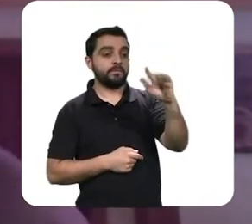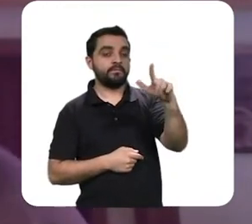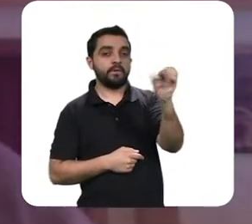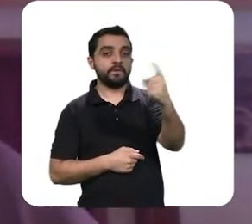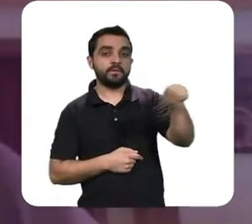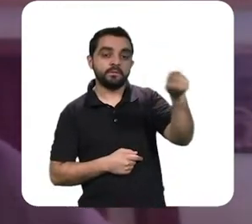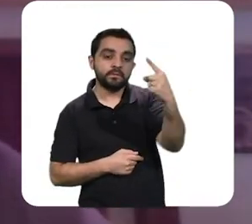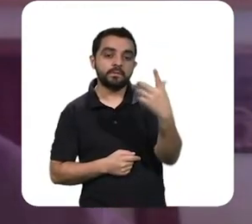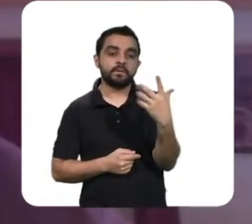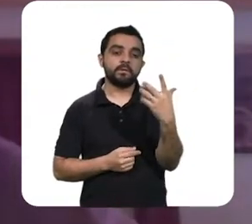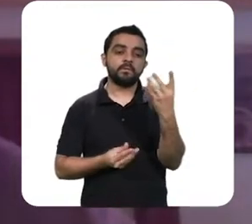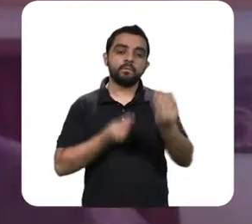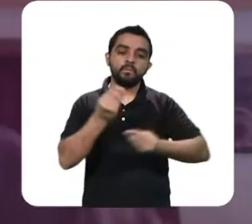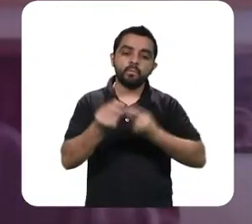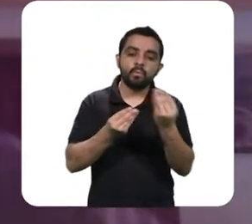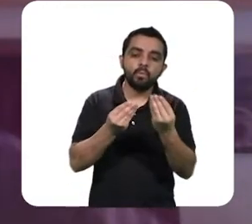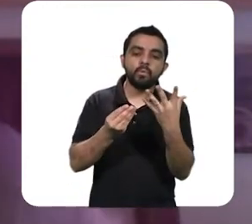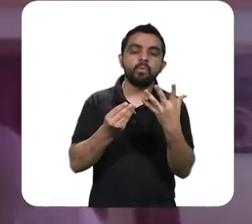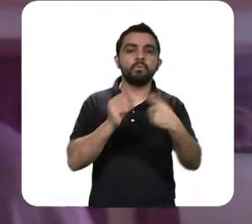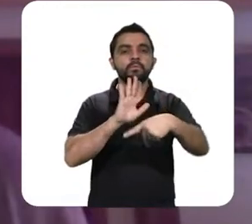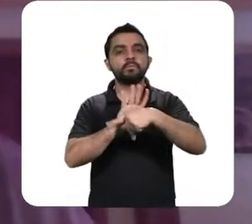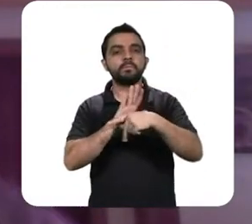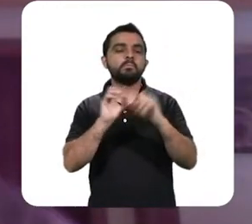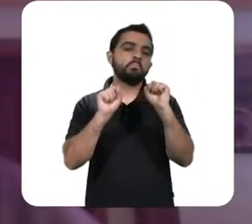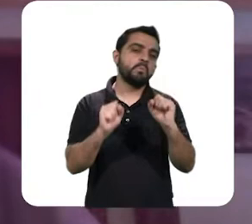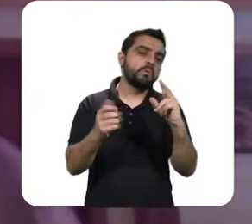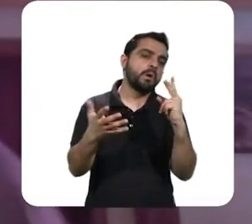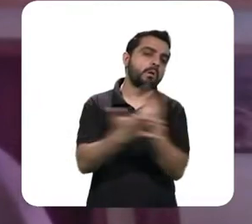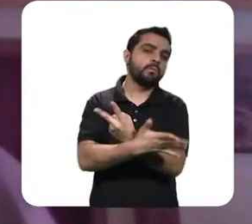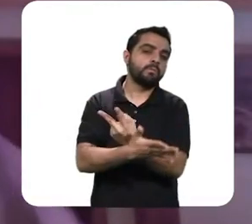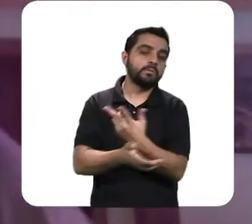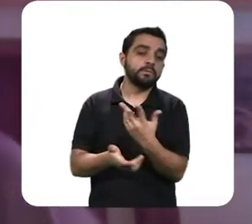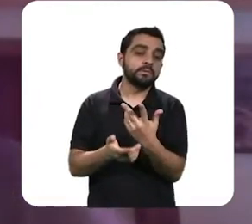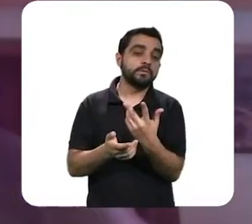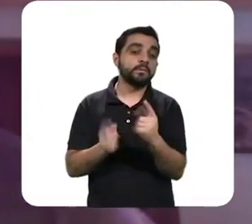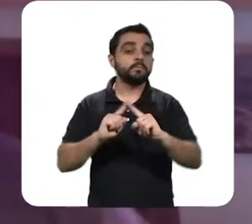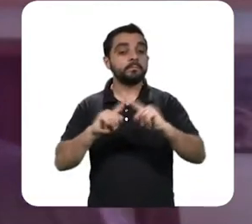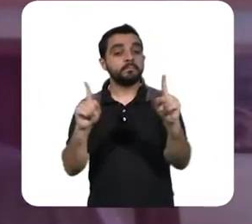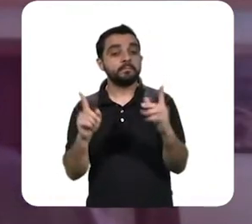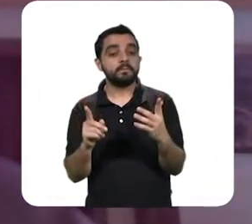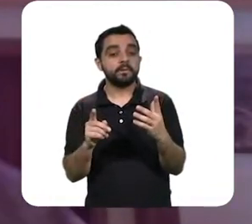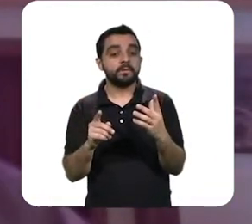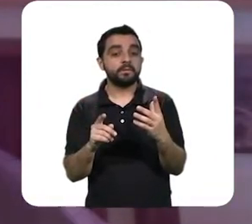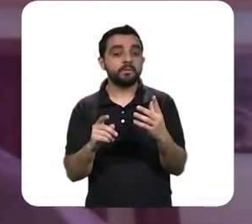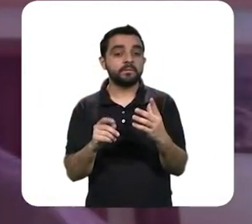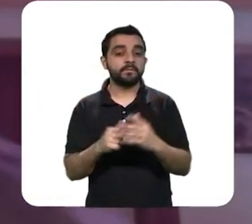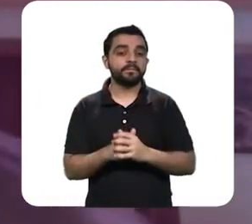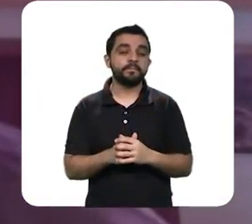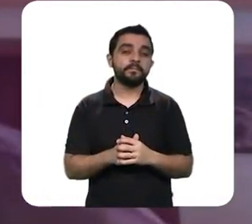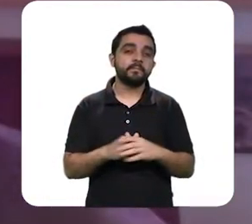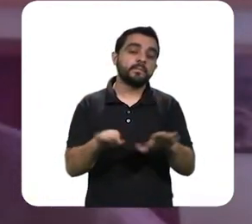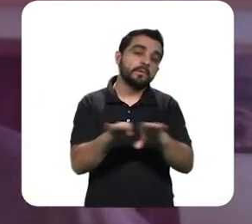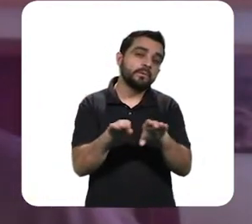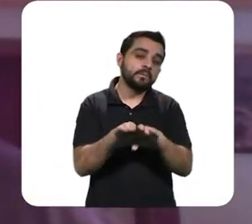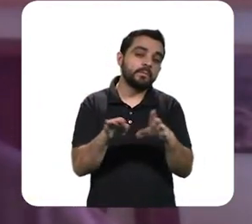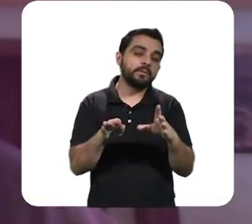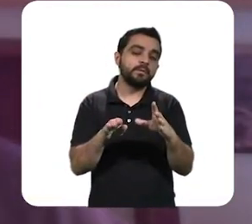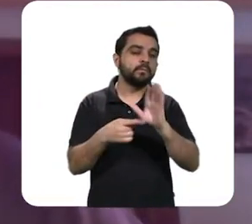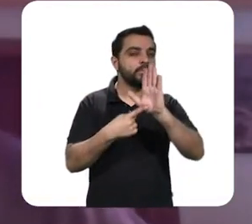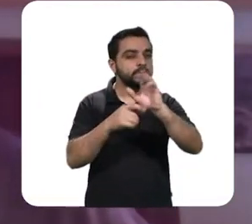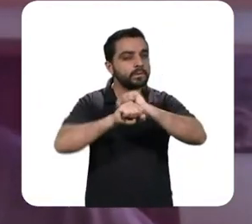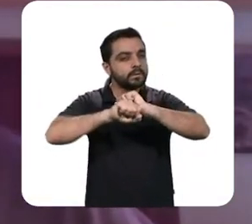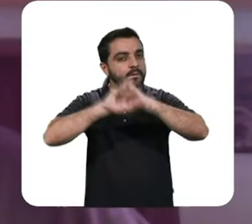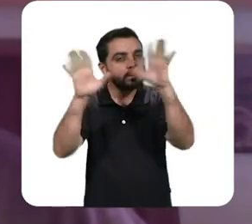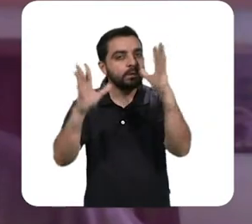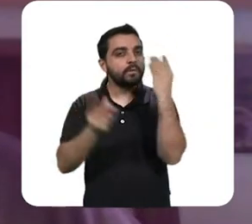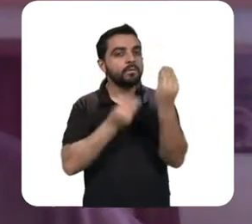o aumento do meio circulante pode ou não provocar a inflação mas antes de encerrar essa palavra eu gostaria de deixar claro que é um ponto